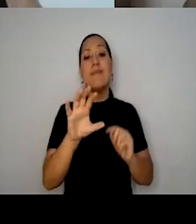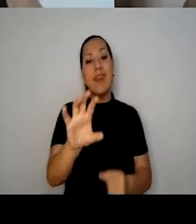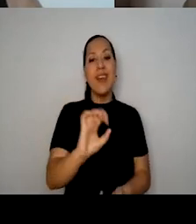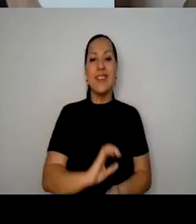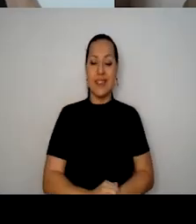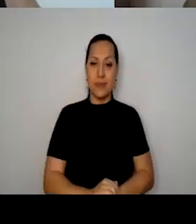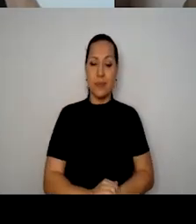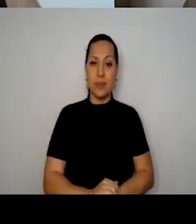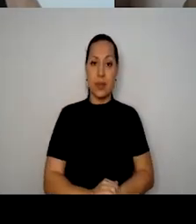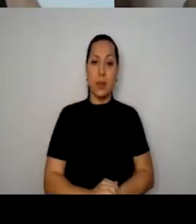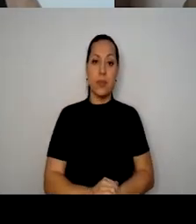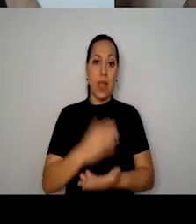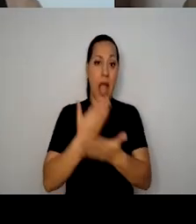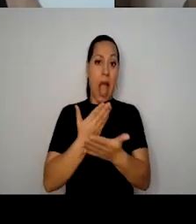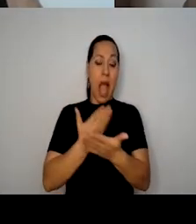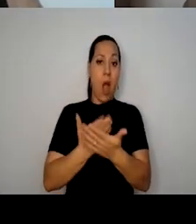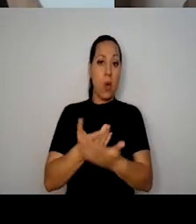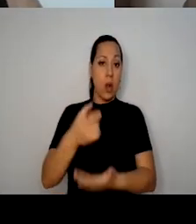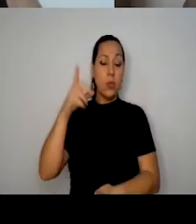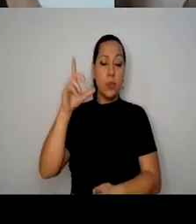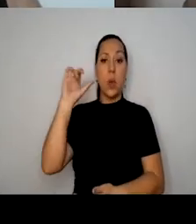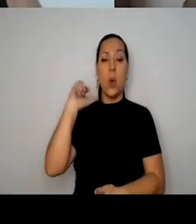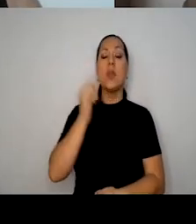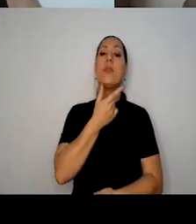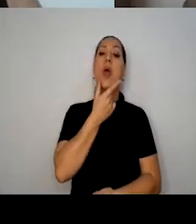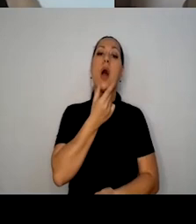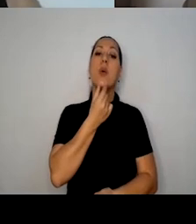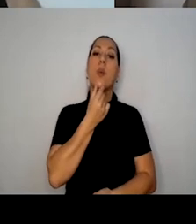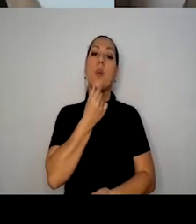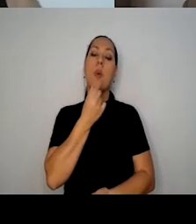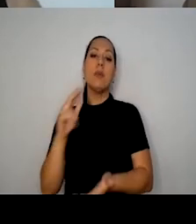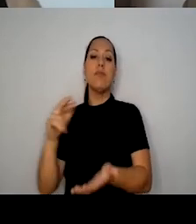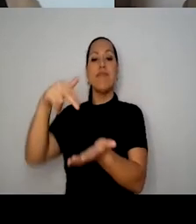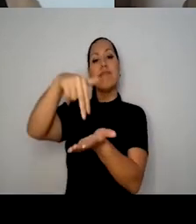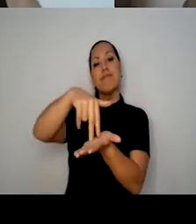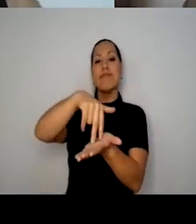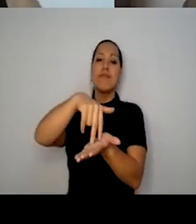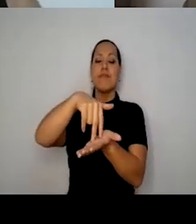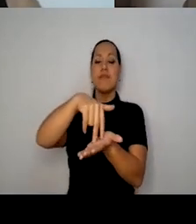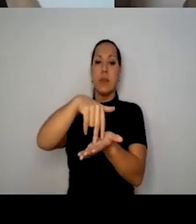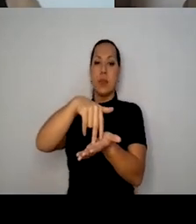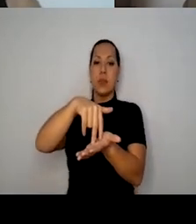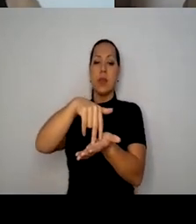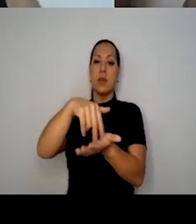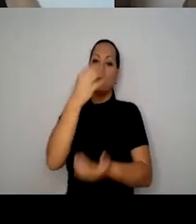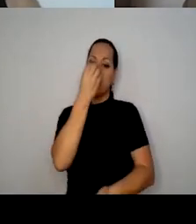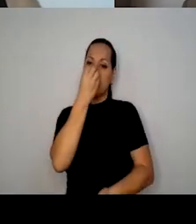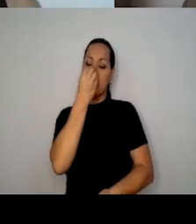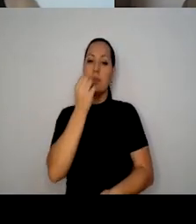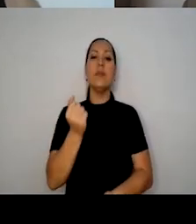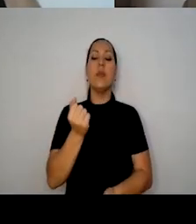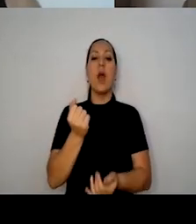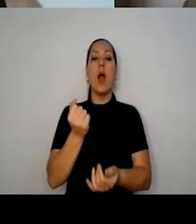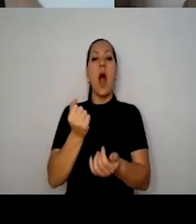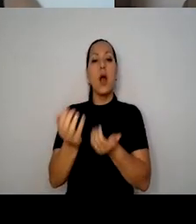ontem e aí o rapaz entrou em cena, né? Eu estava de nariz, eu comecei a fazer um trabalho com